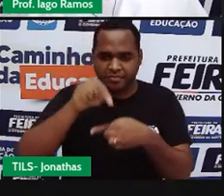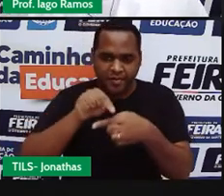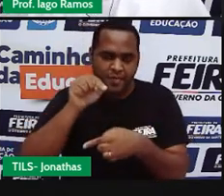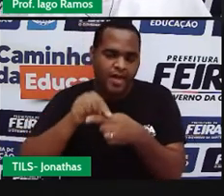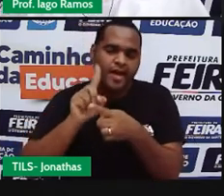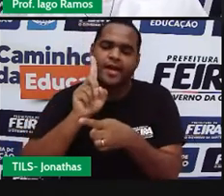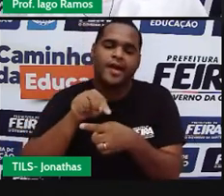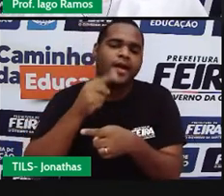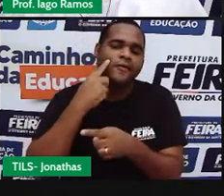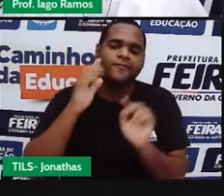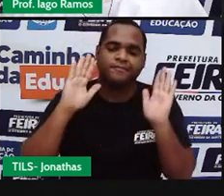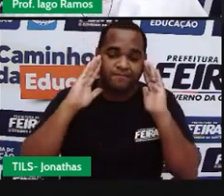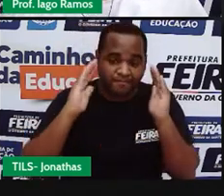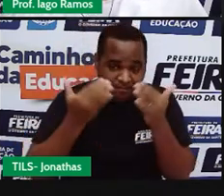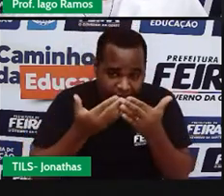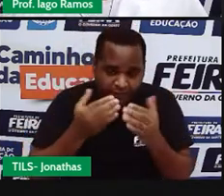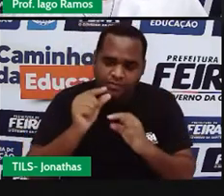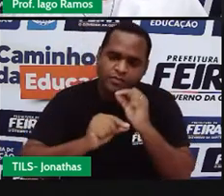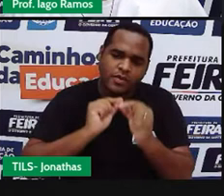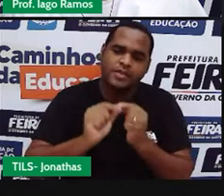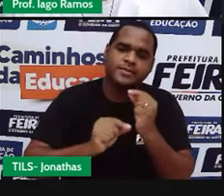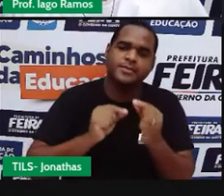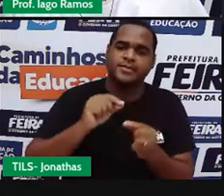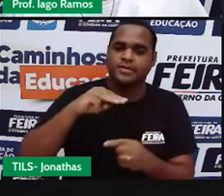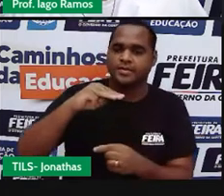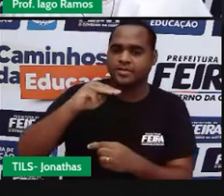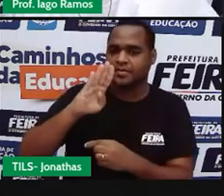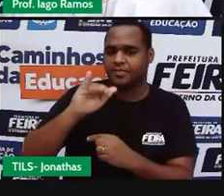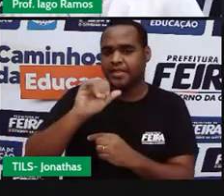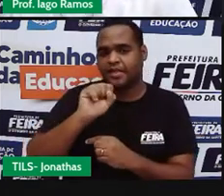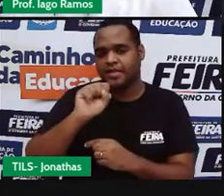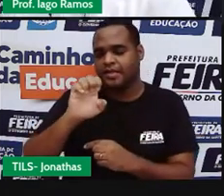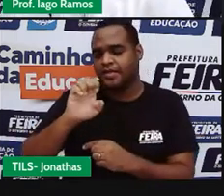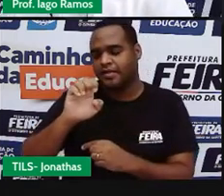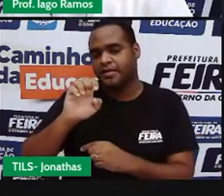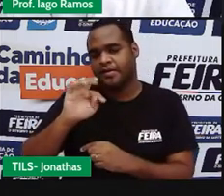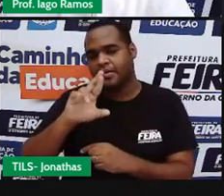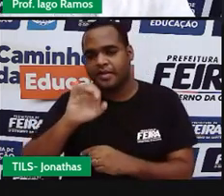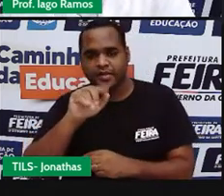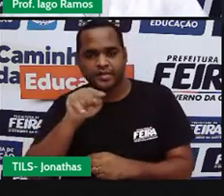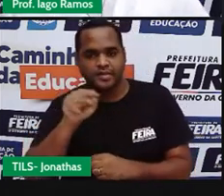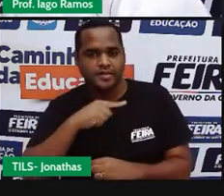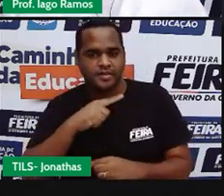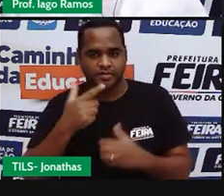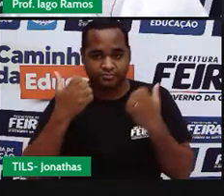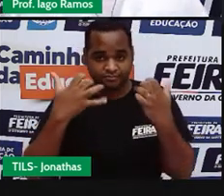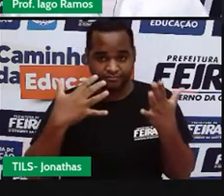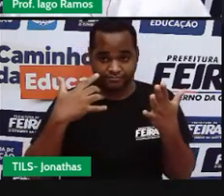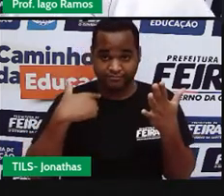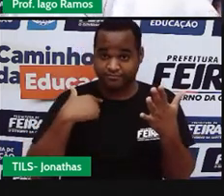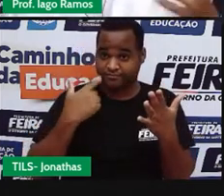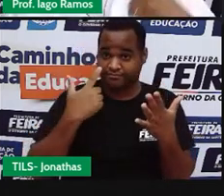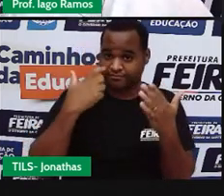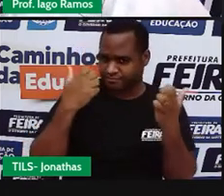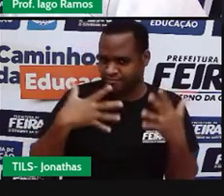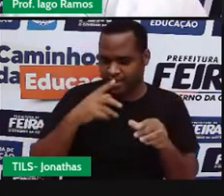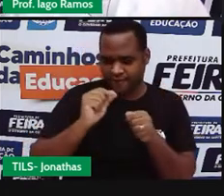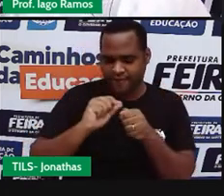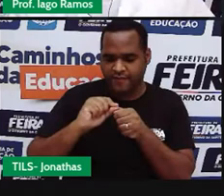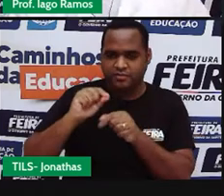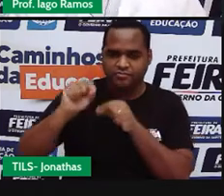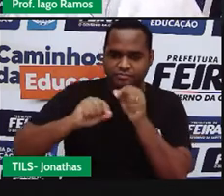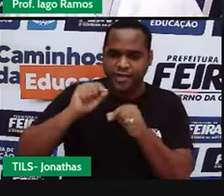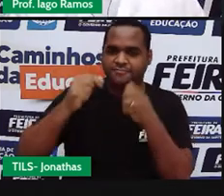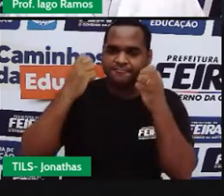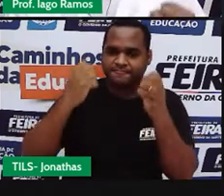a gente vai focar com bicetriz, certo? E para isso, o é que a gente vai fazer? A gente vai